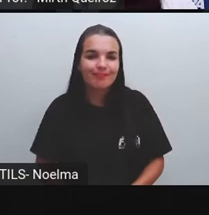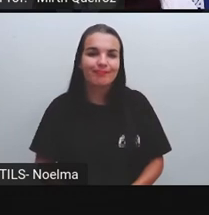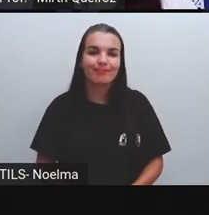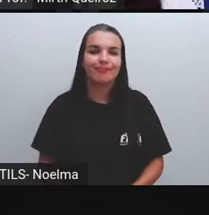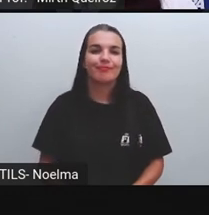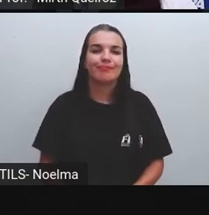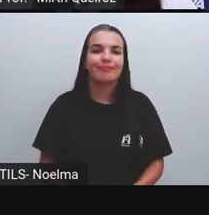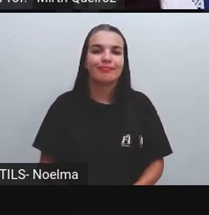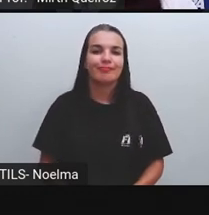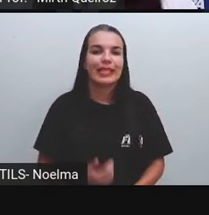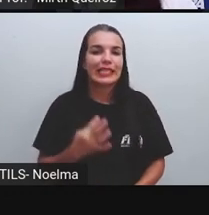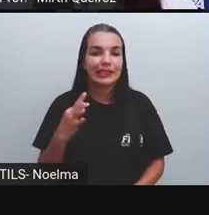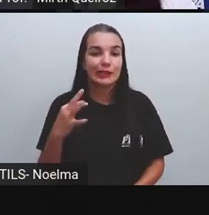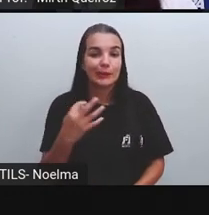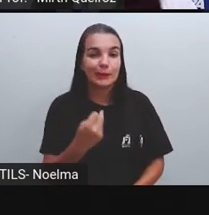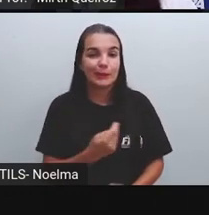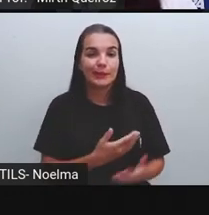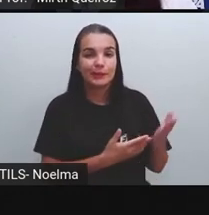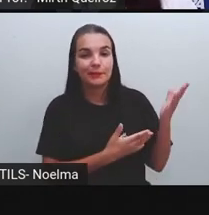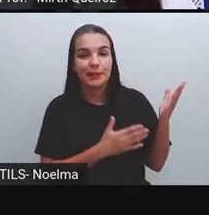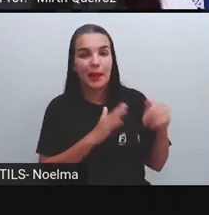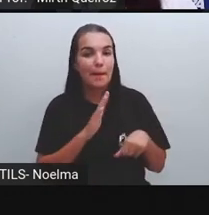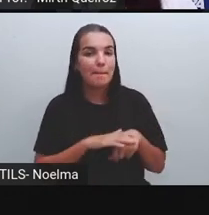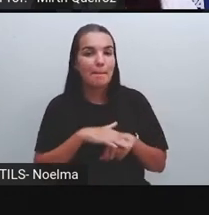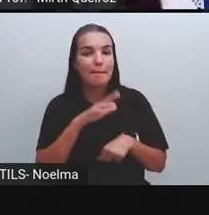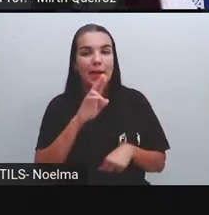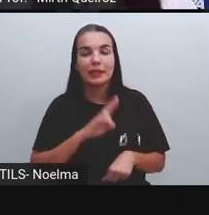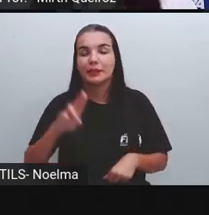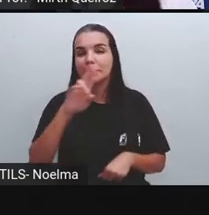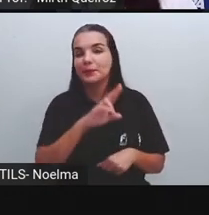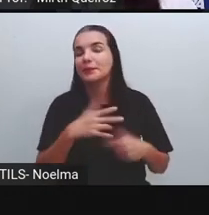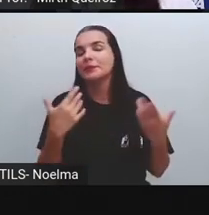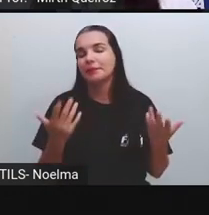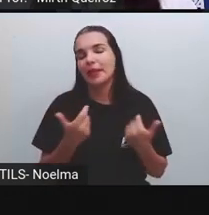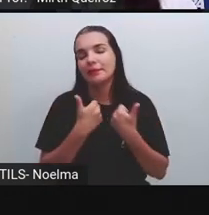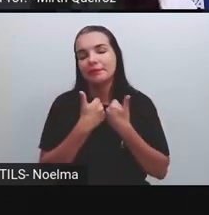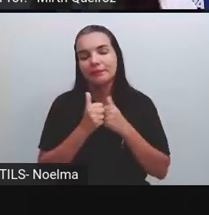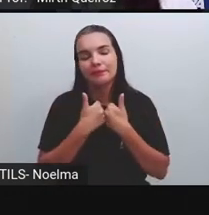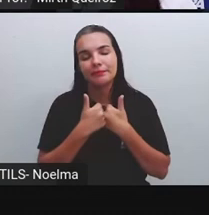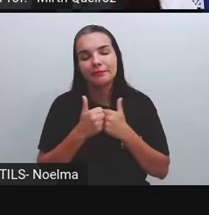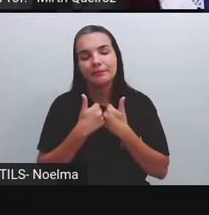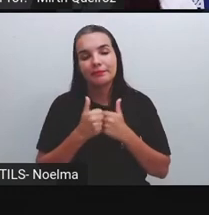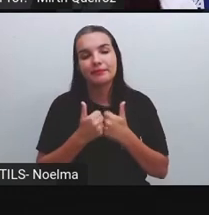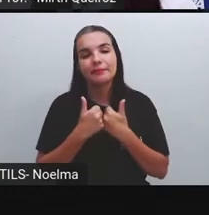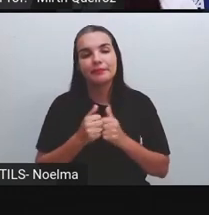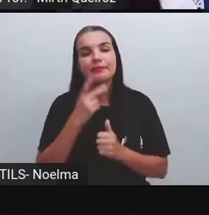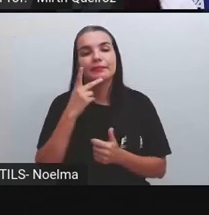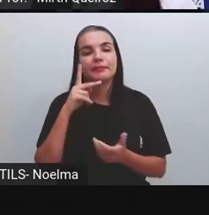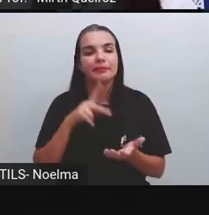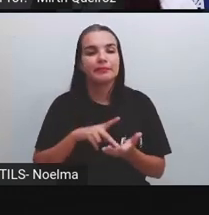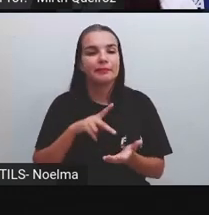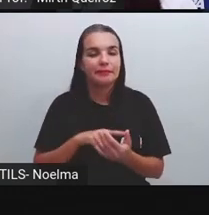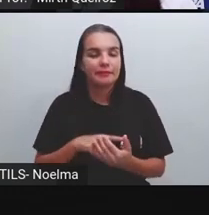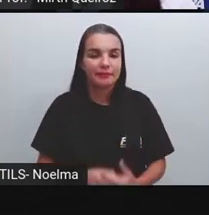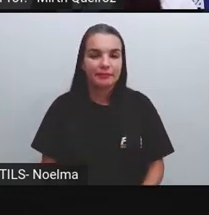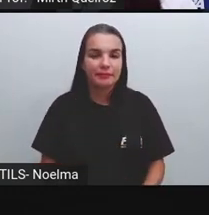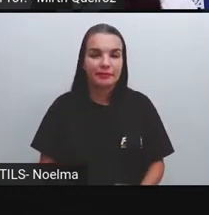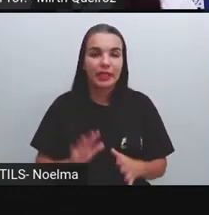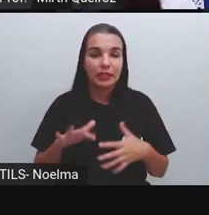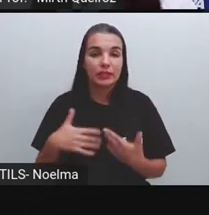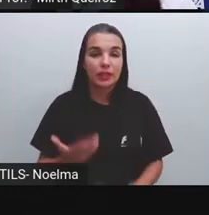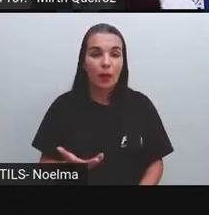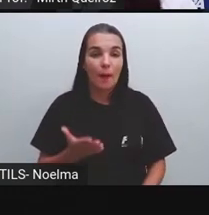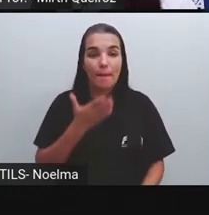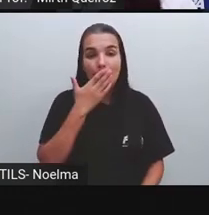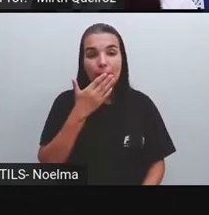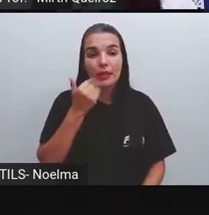metropolitanas, o que está em maior quantidade aí é o transporte público, e quais as principais condições para